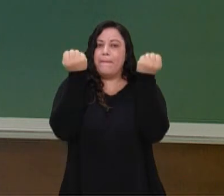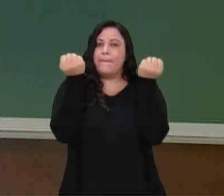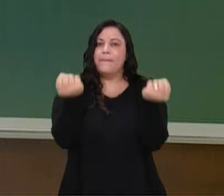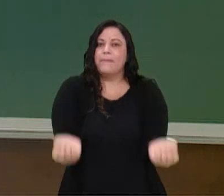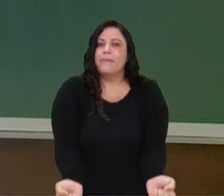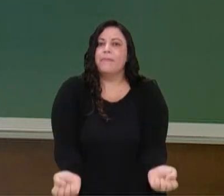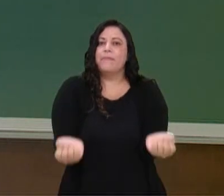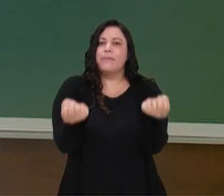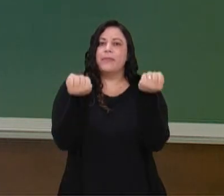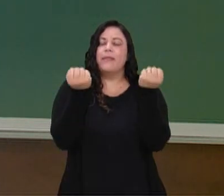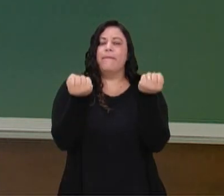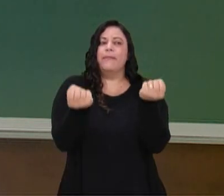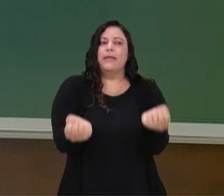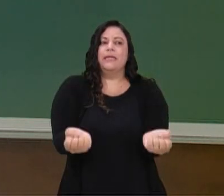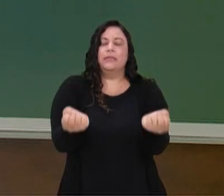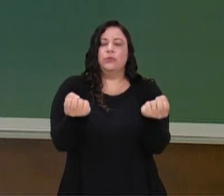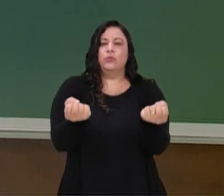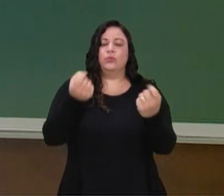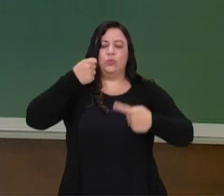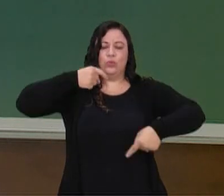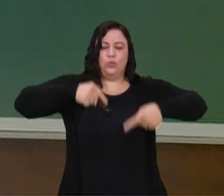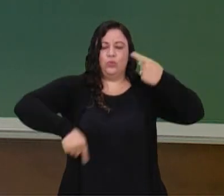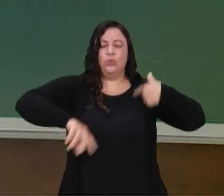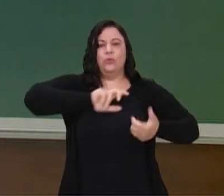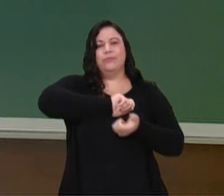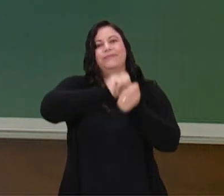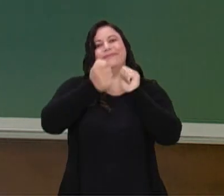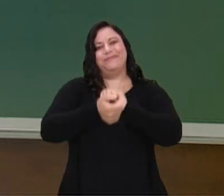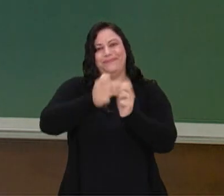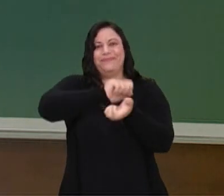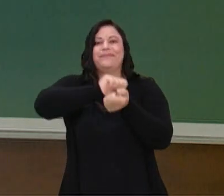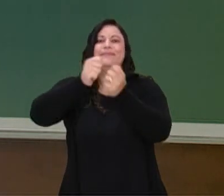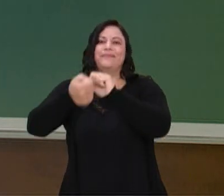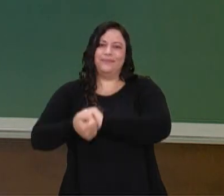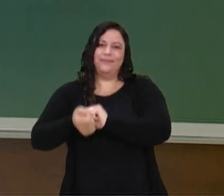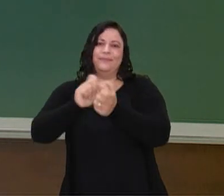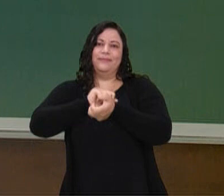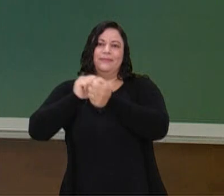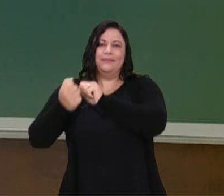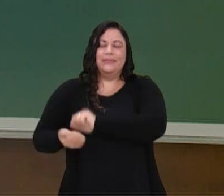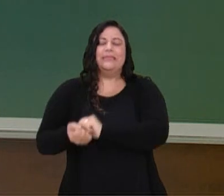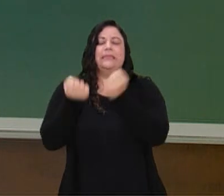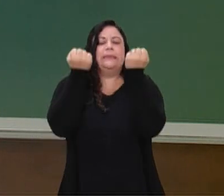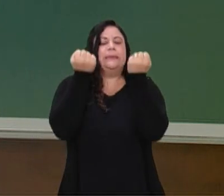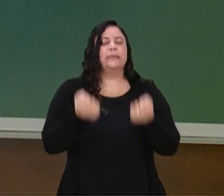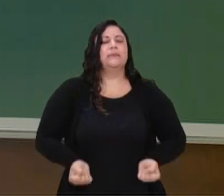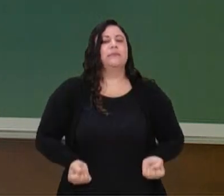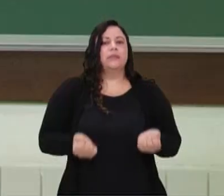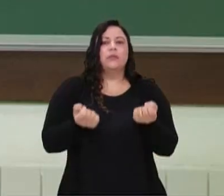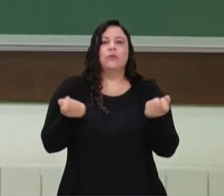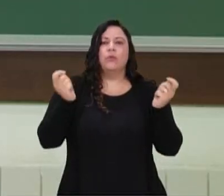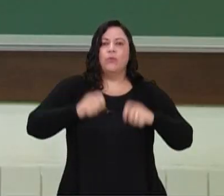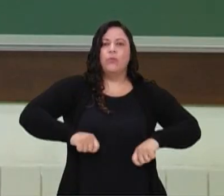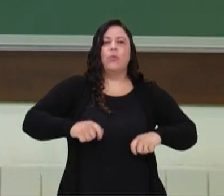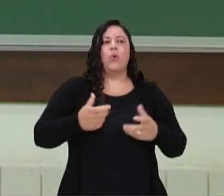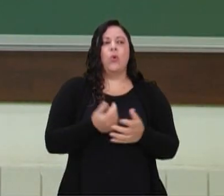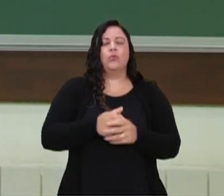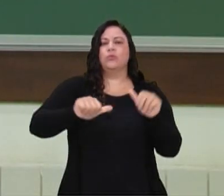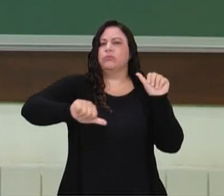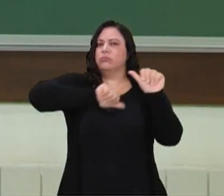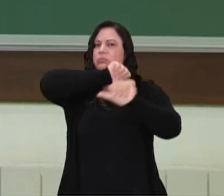pesos, ele vai fazendo o seu corpo se adaptar. Então, conforme o seu corpo vai se adaptando ao peso, ele vai sendo